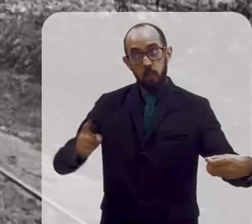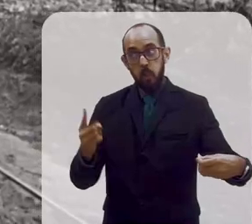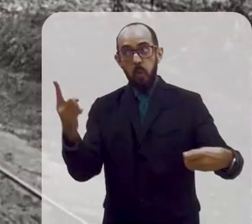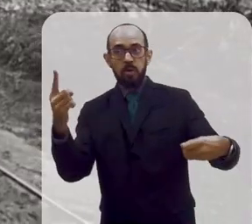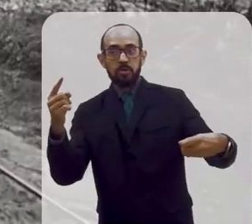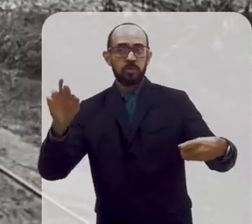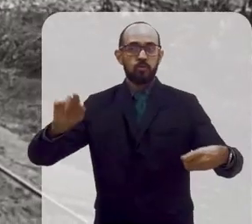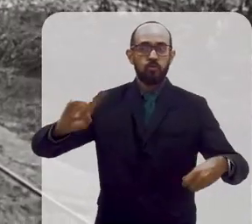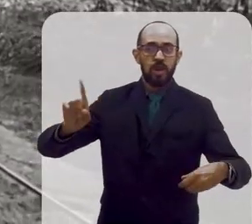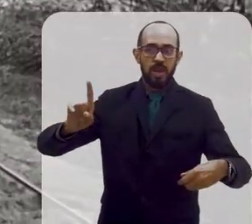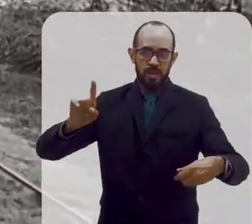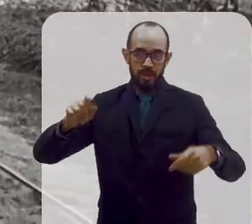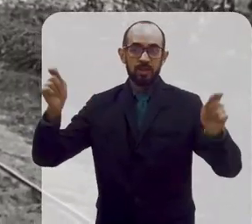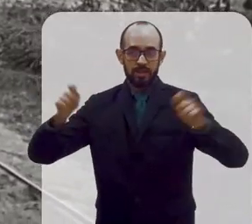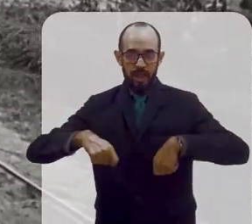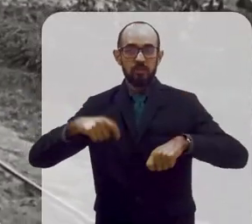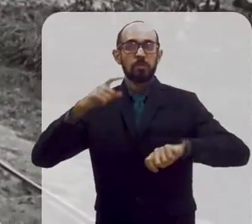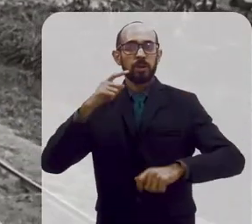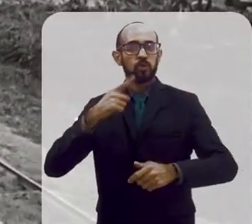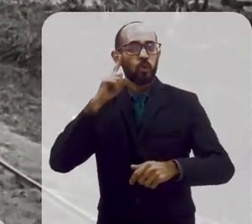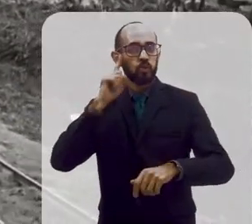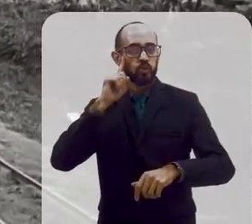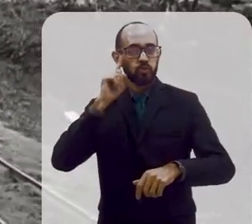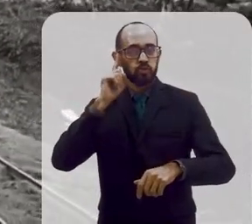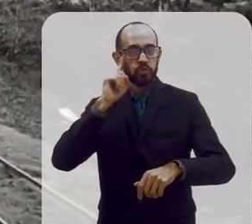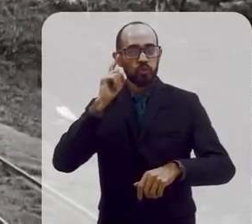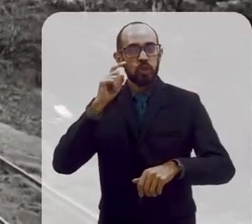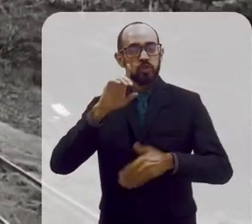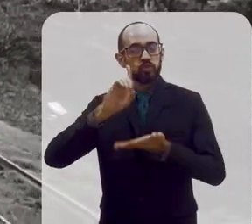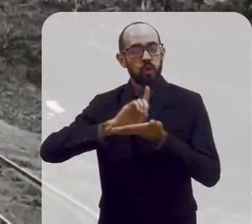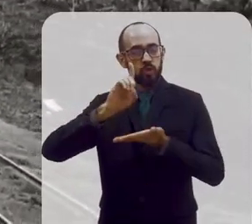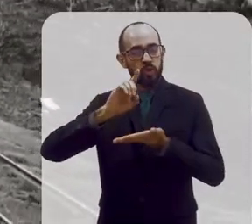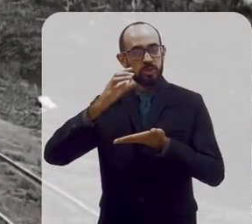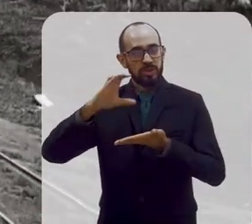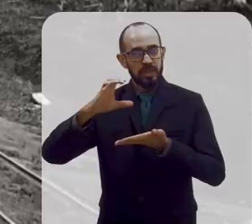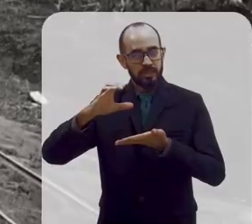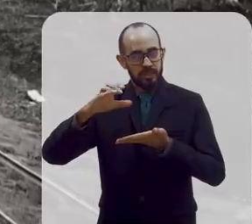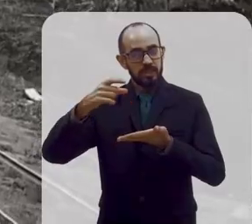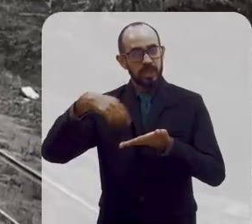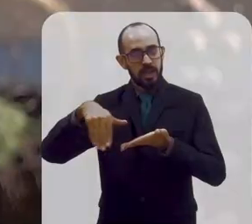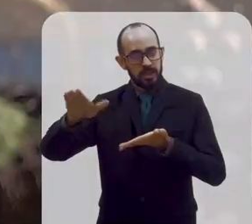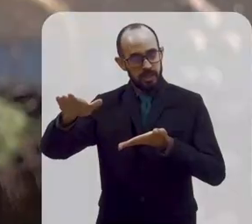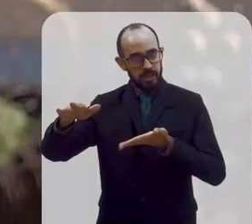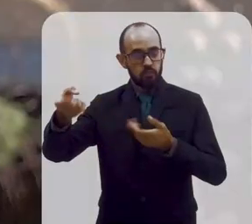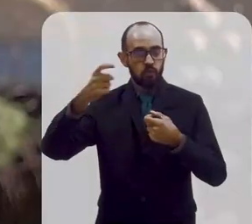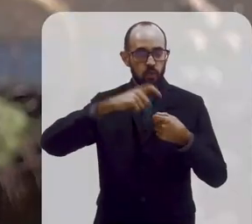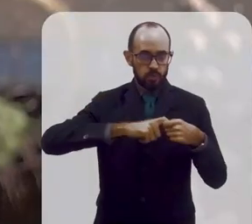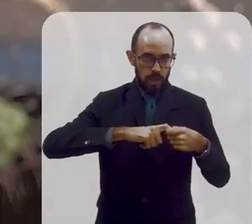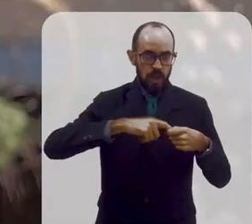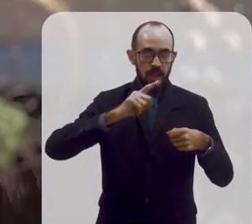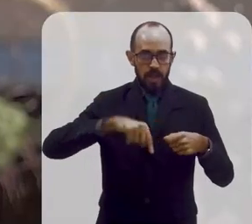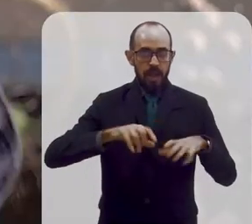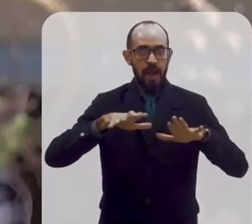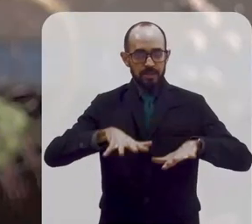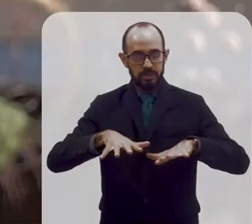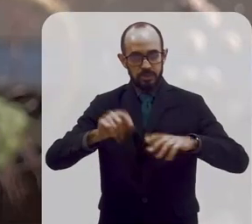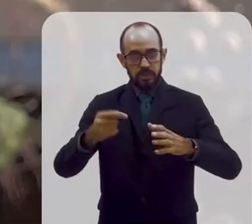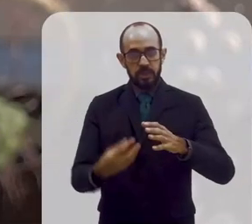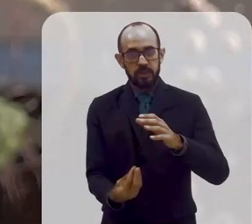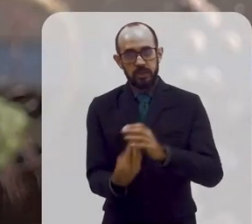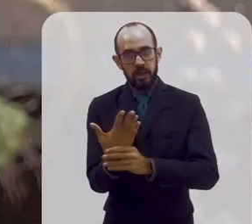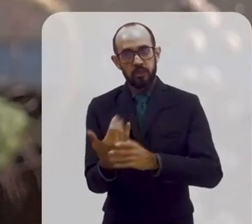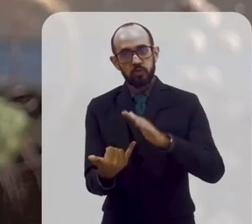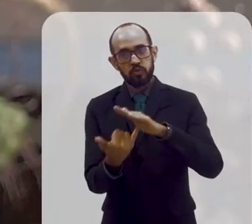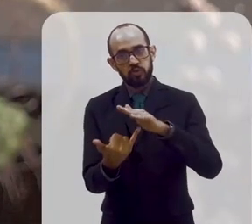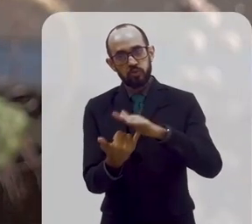para que os cientistas pudessem ir e voltar todos os dias para construir um instituto vacínico. E é assim que é criada